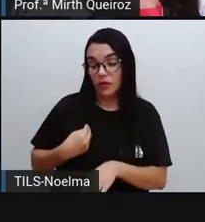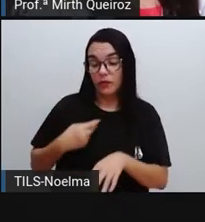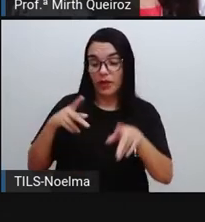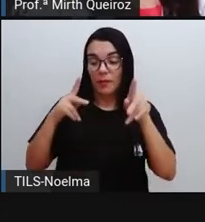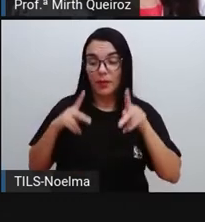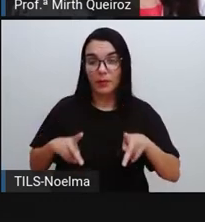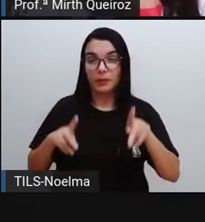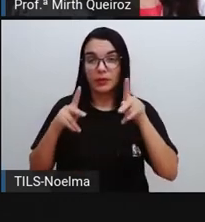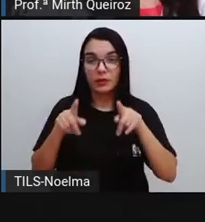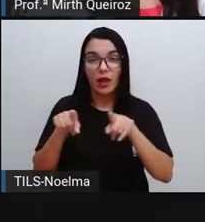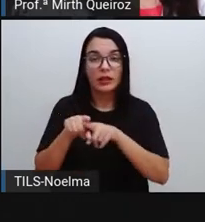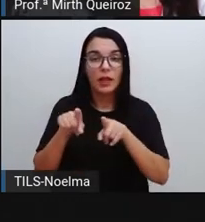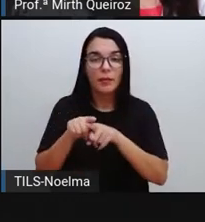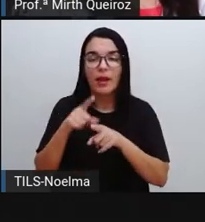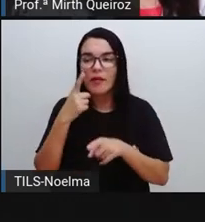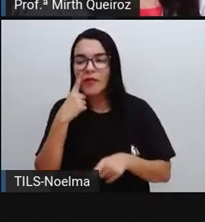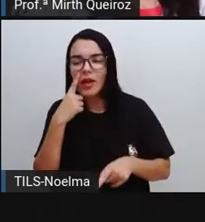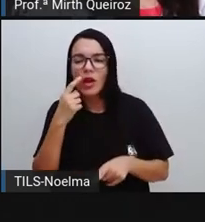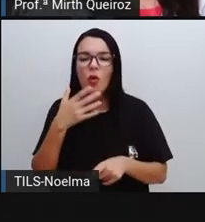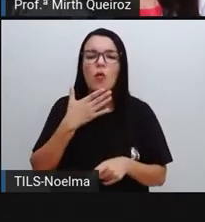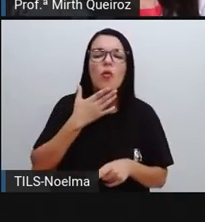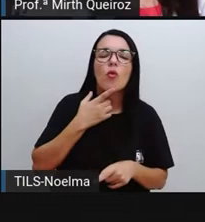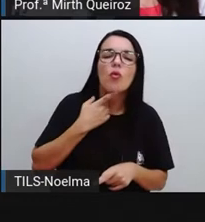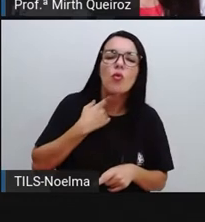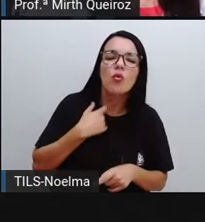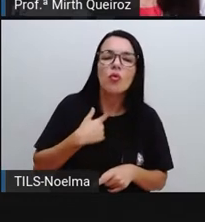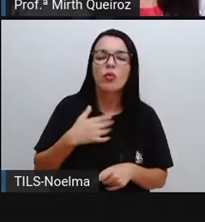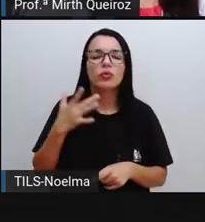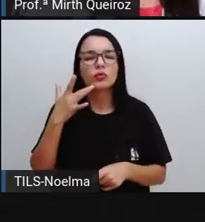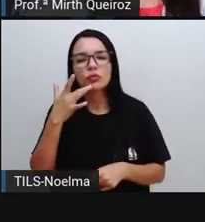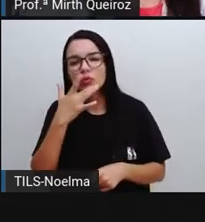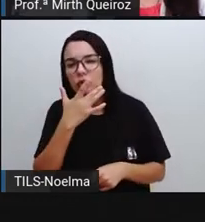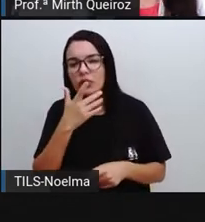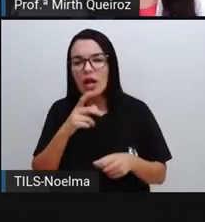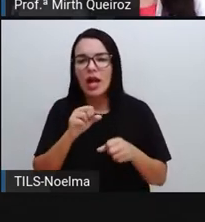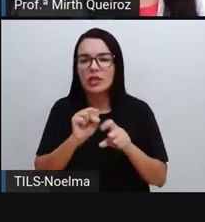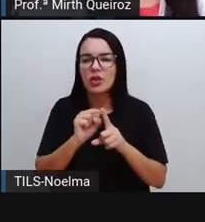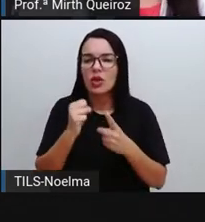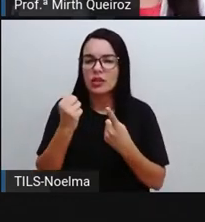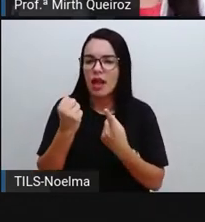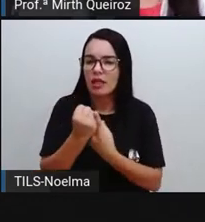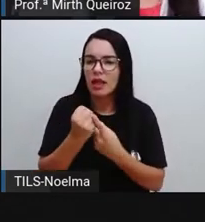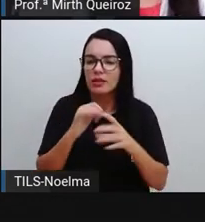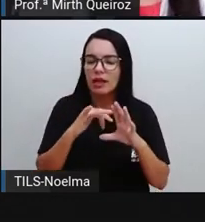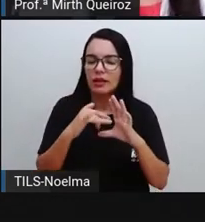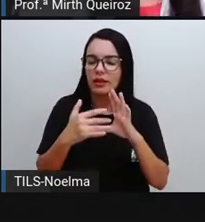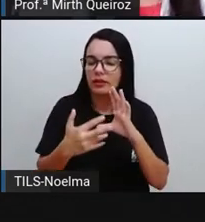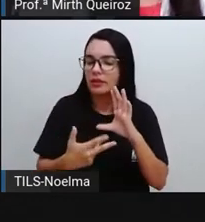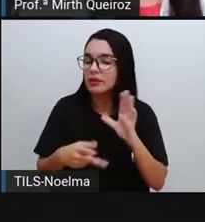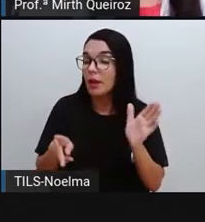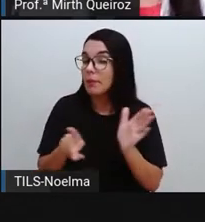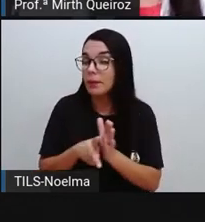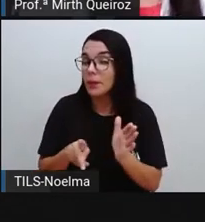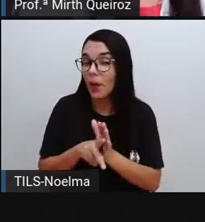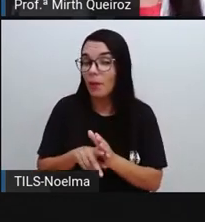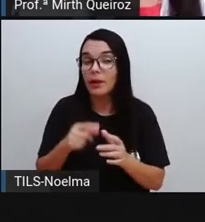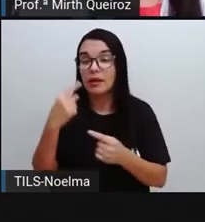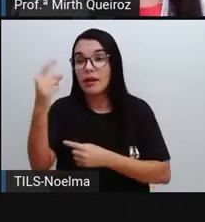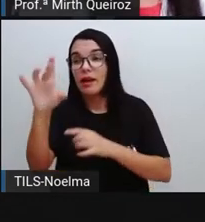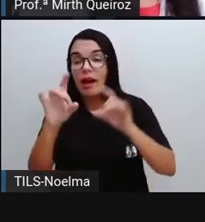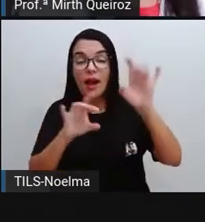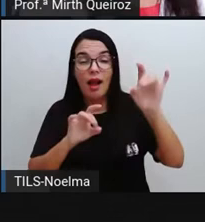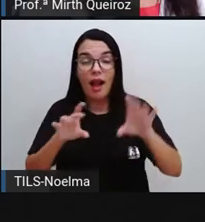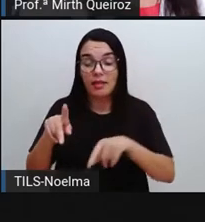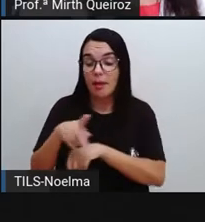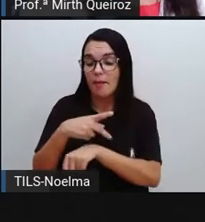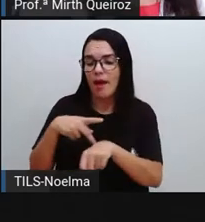os gostos e as características da sociedade em questão. Como a gente viu lá no início, né? Os bens de consumo servem